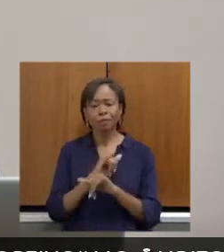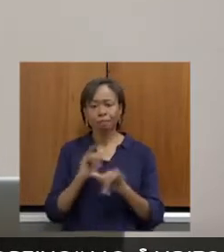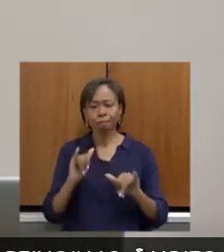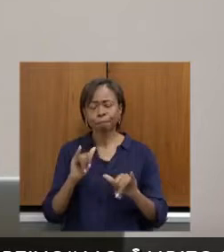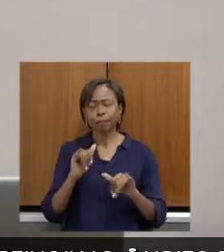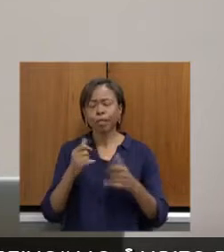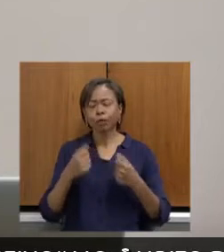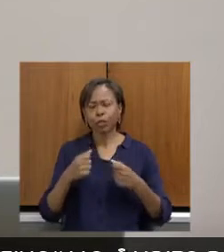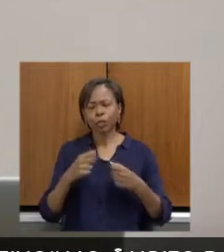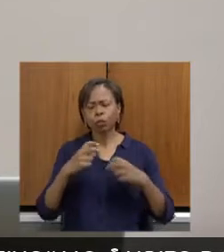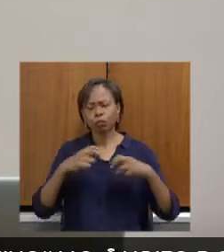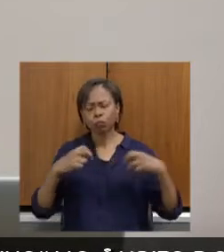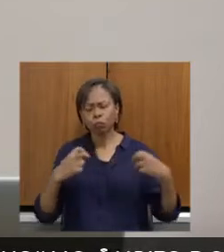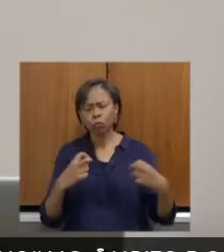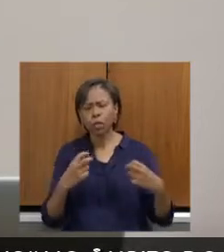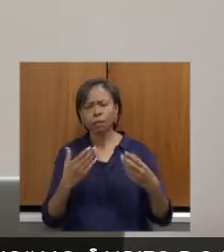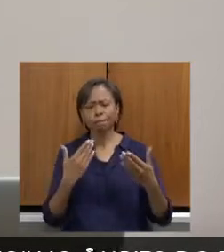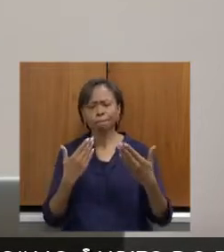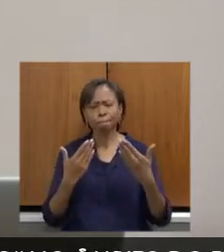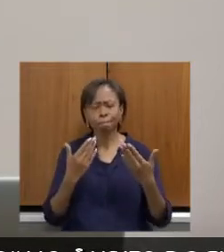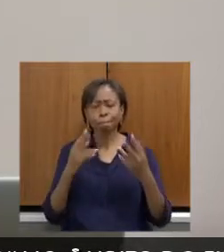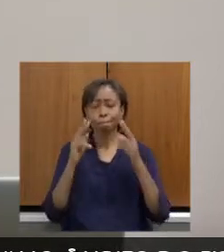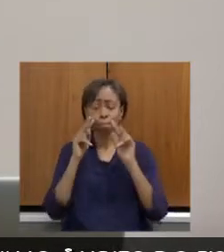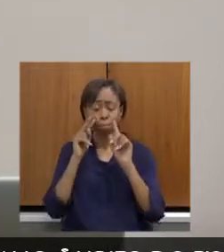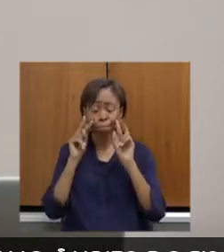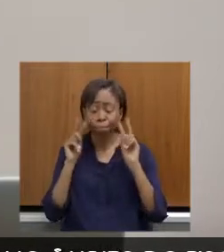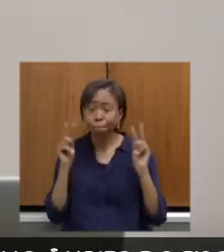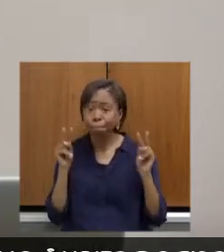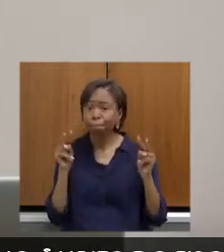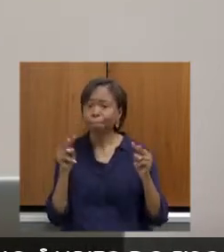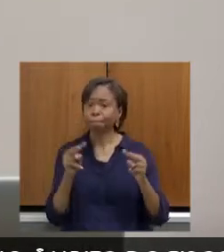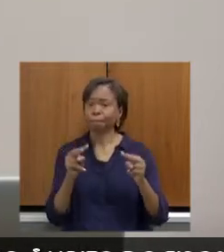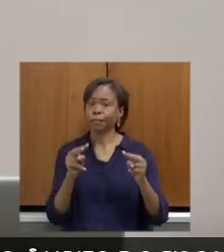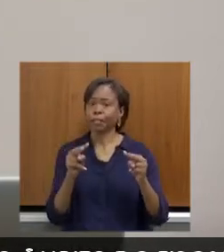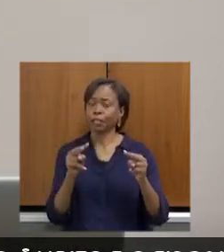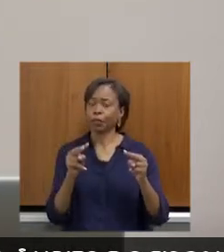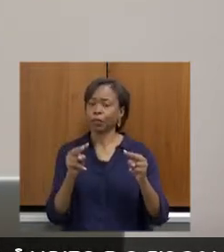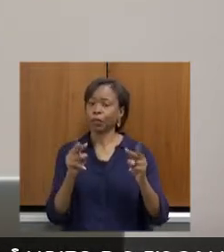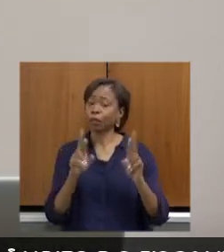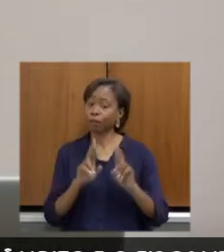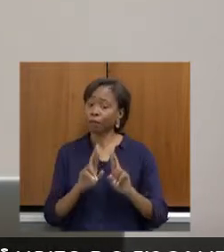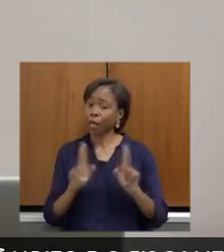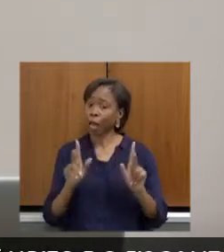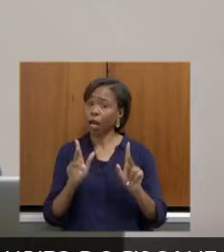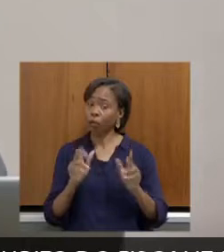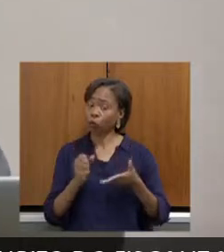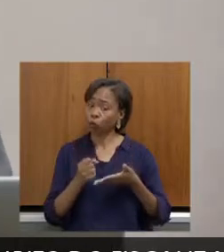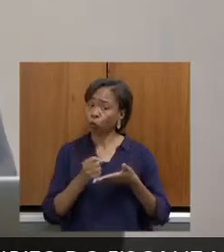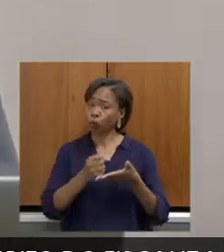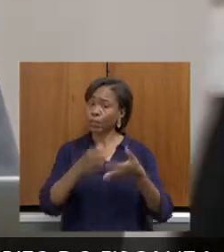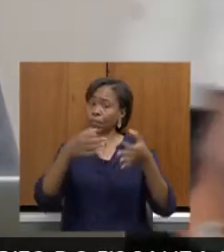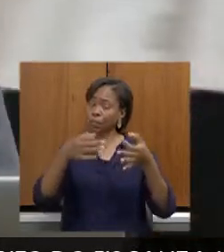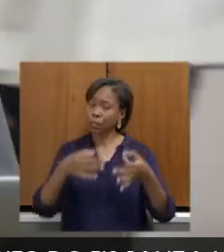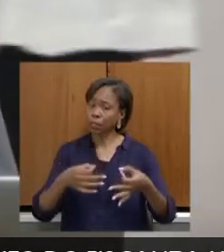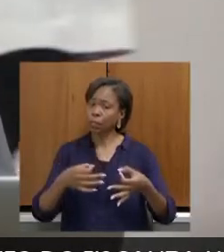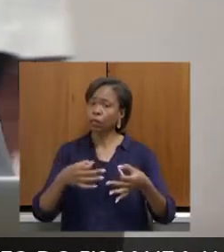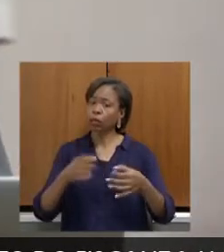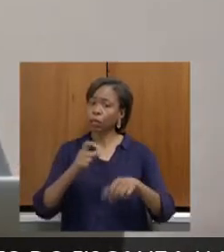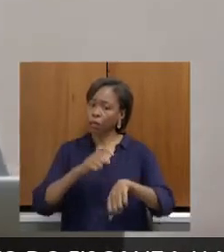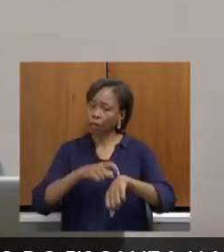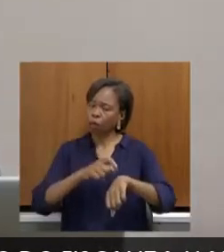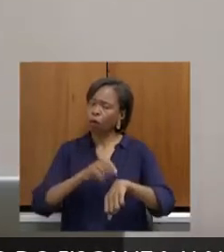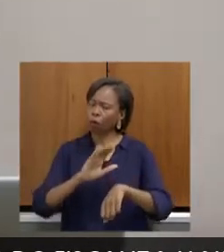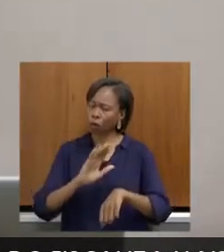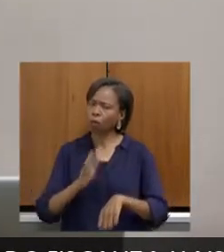um olhar muito diferenciado por isso que está acontecendo. E já chegou a hora disso, já chegou a hora de a gente,